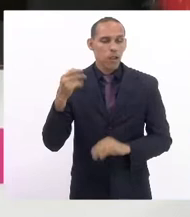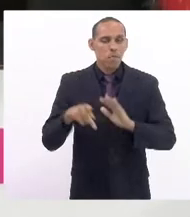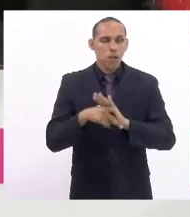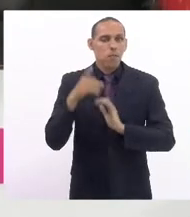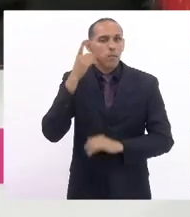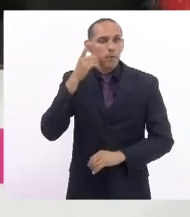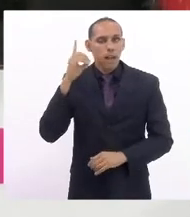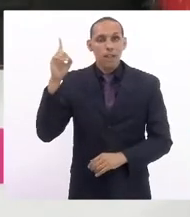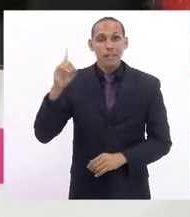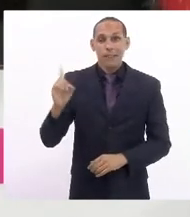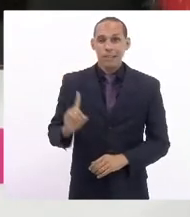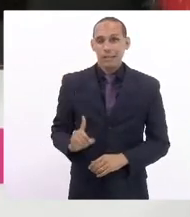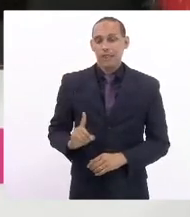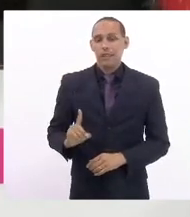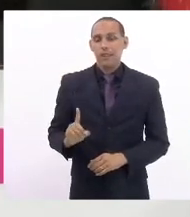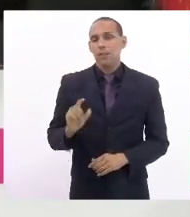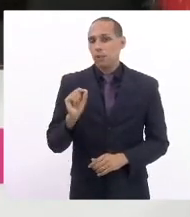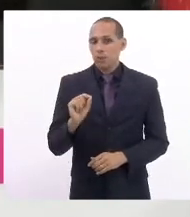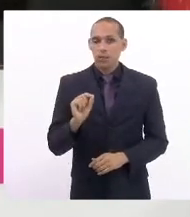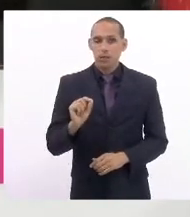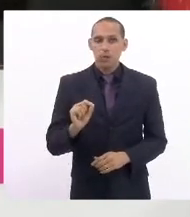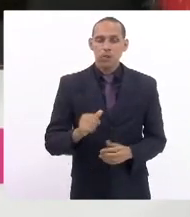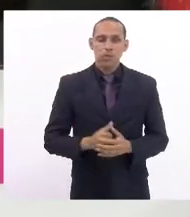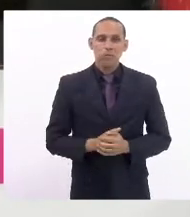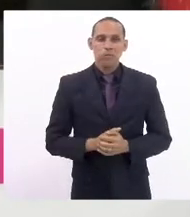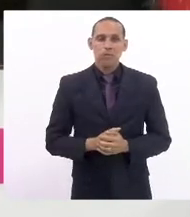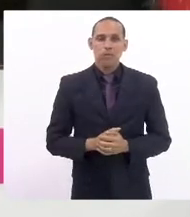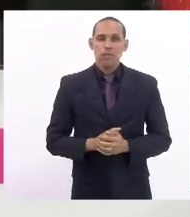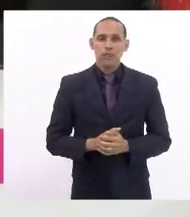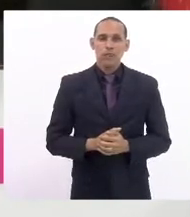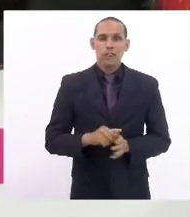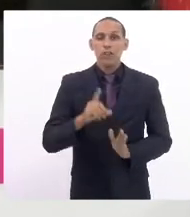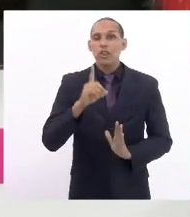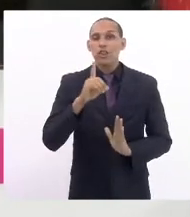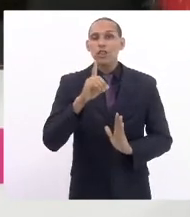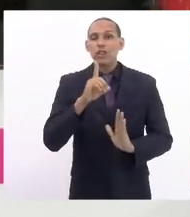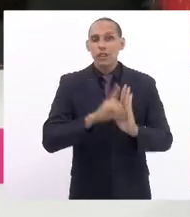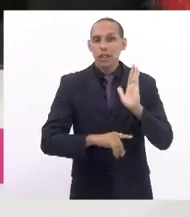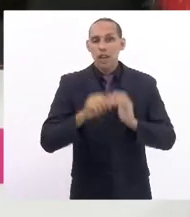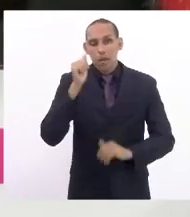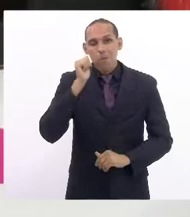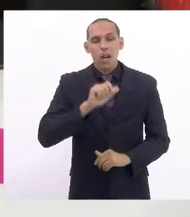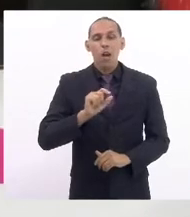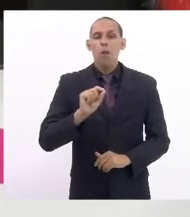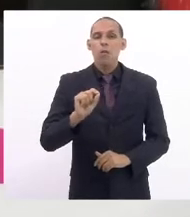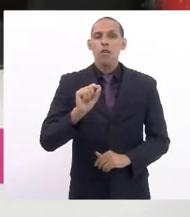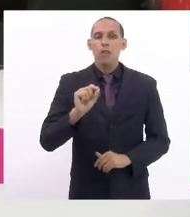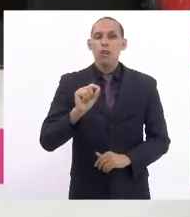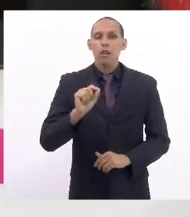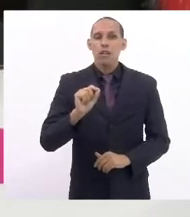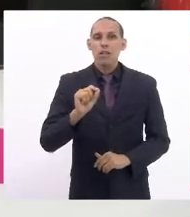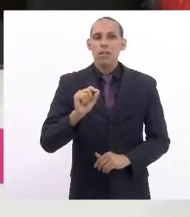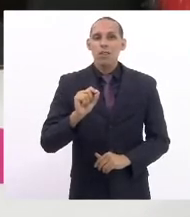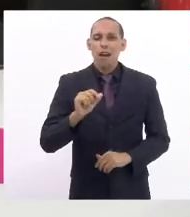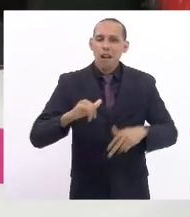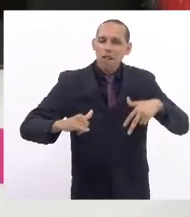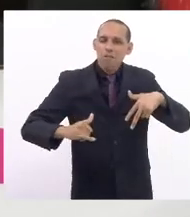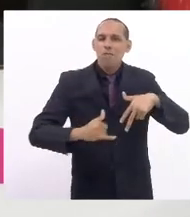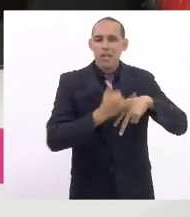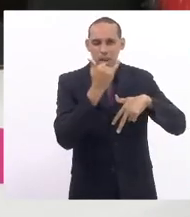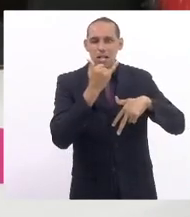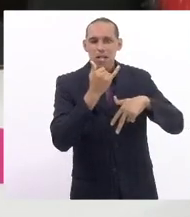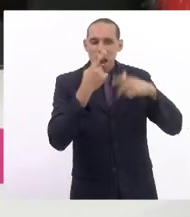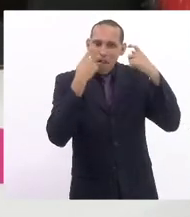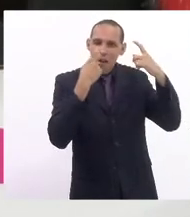Dani que trata do direito das mulheres vítimas de violência as mulheres surdas